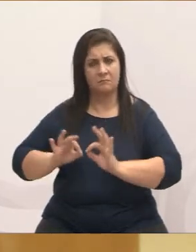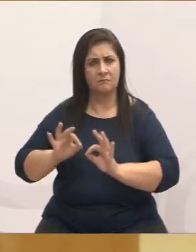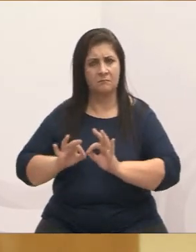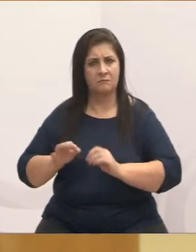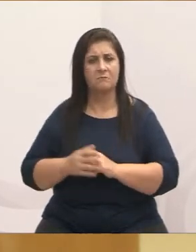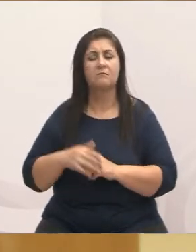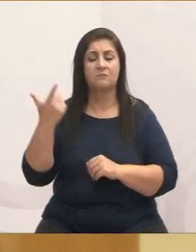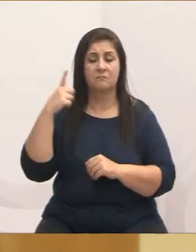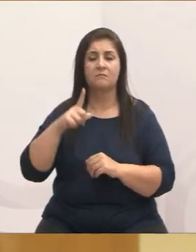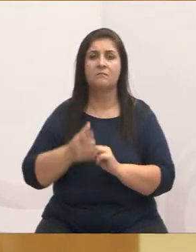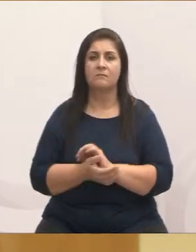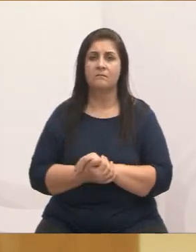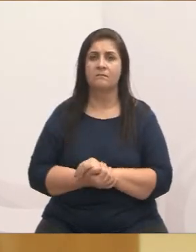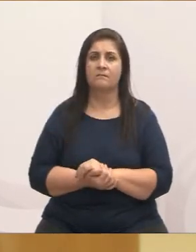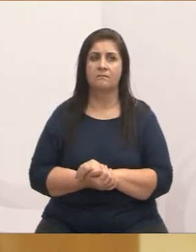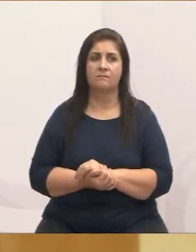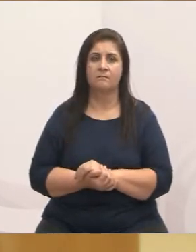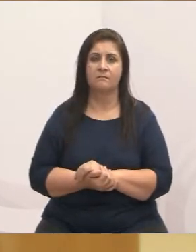que dá sim.